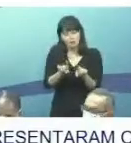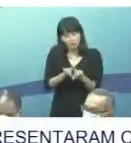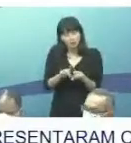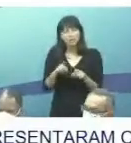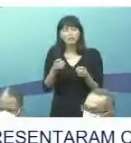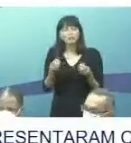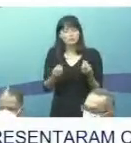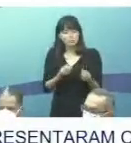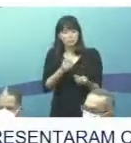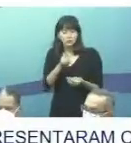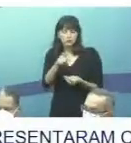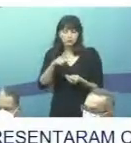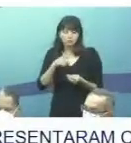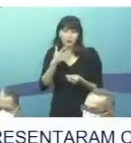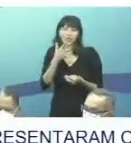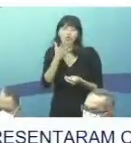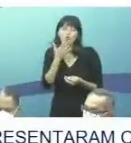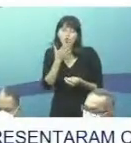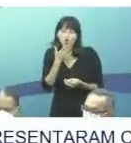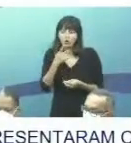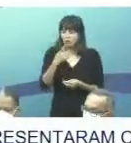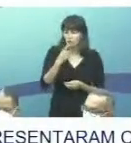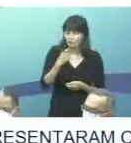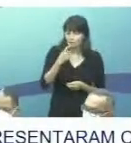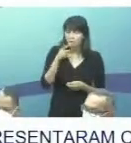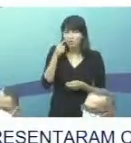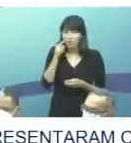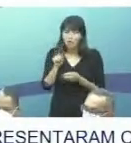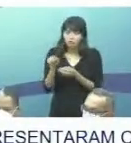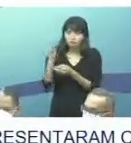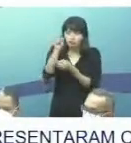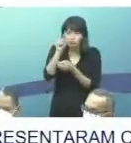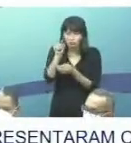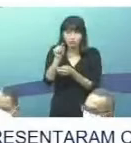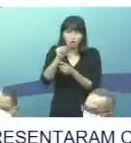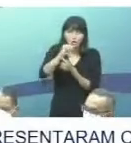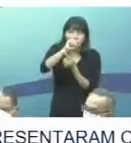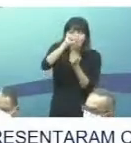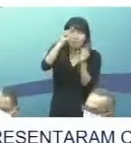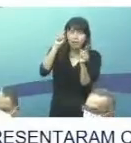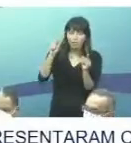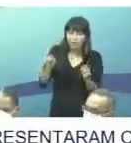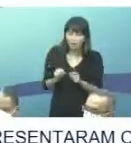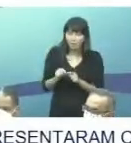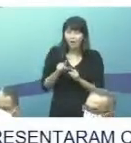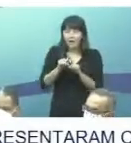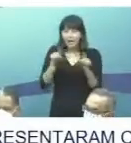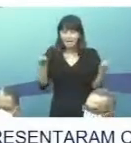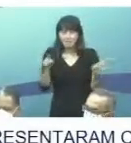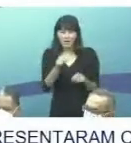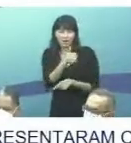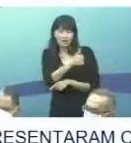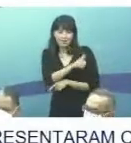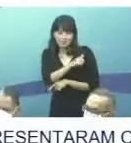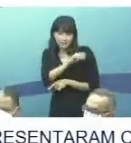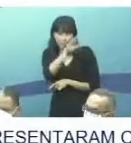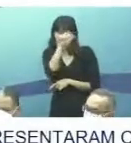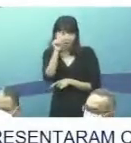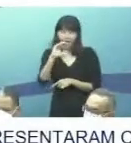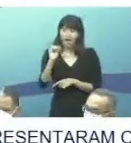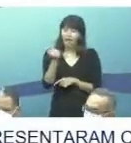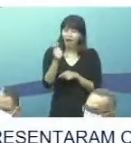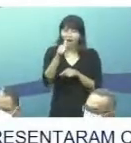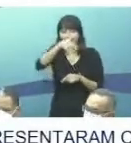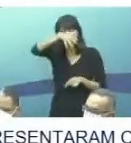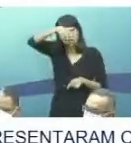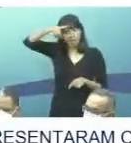pintadinho de vermelho, com esse mapa de cor de vermelho, mas Rio de Janeiro, Acre e Amazonas representam os